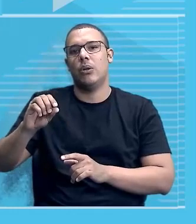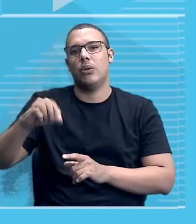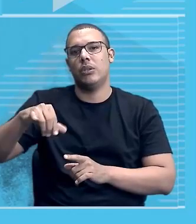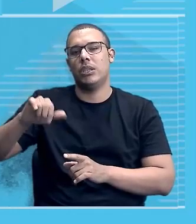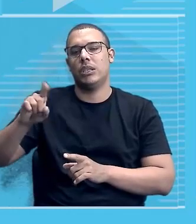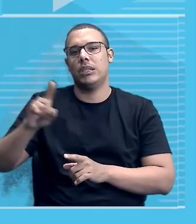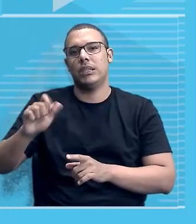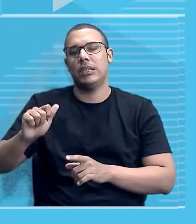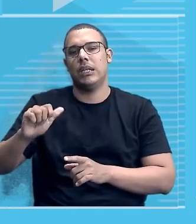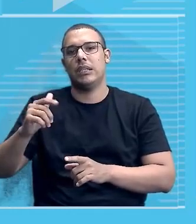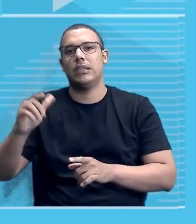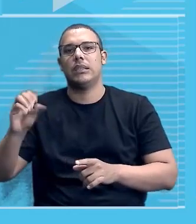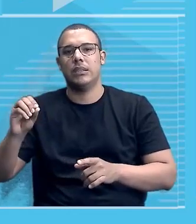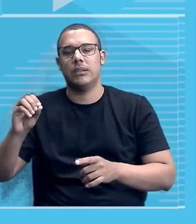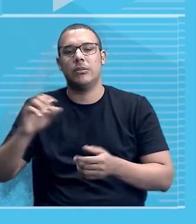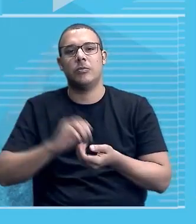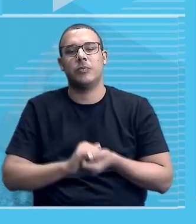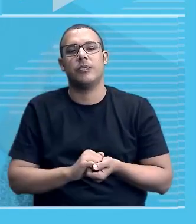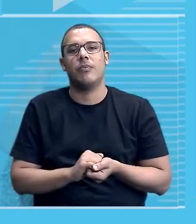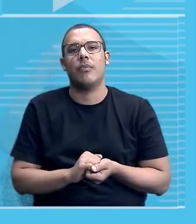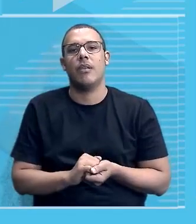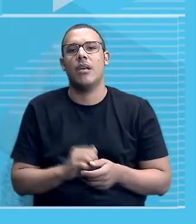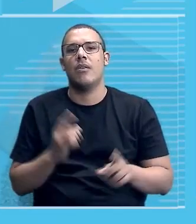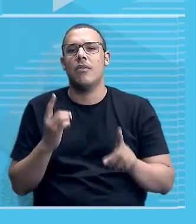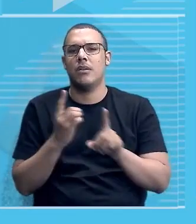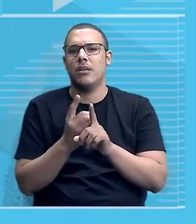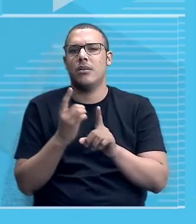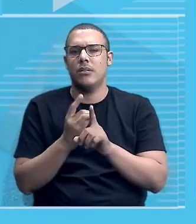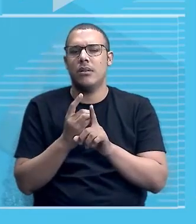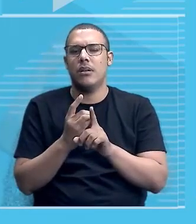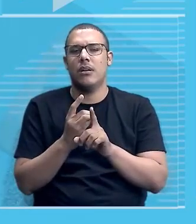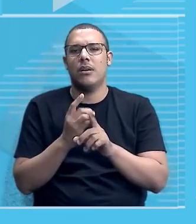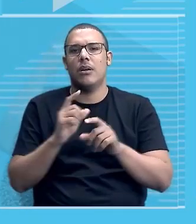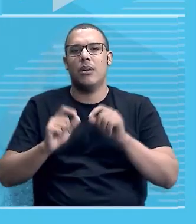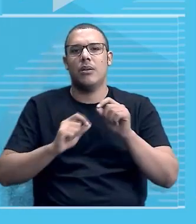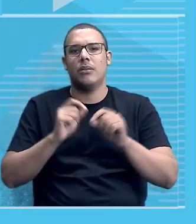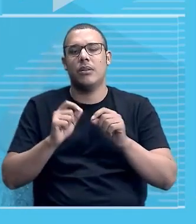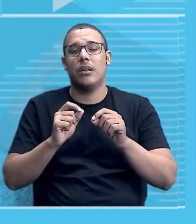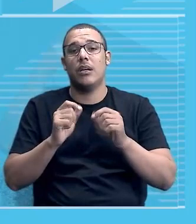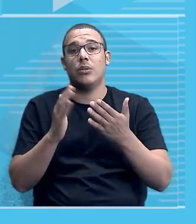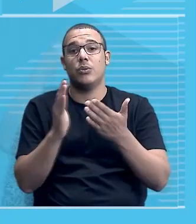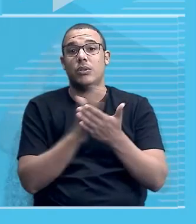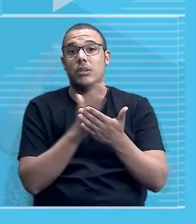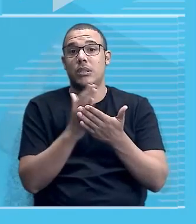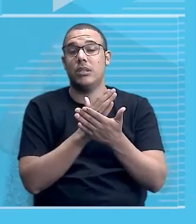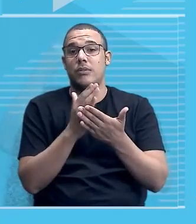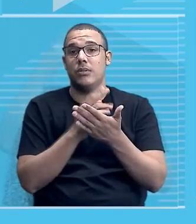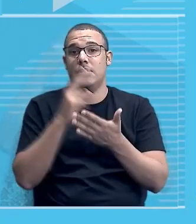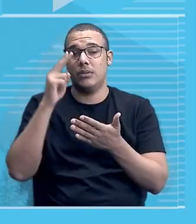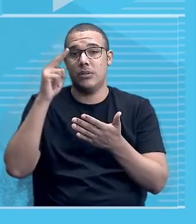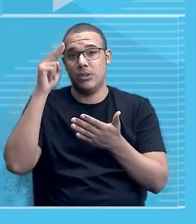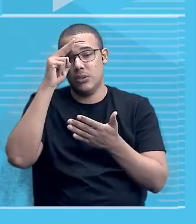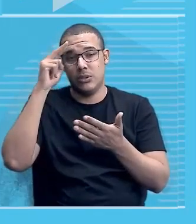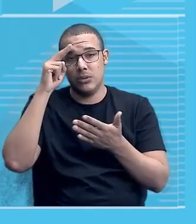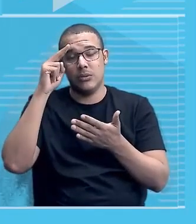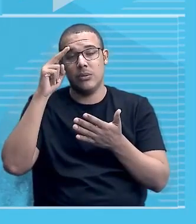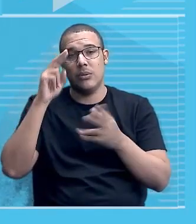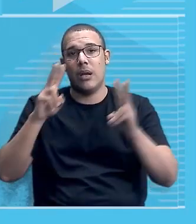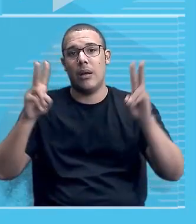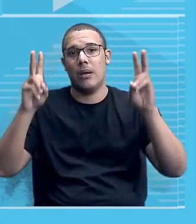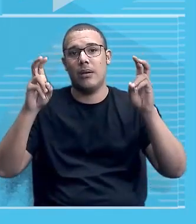vai encontrar, com certa facilidade, nos livros didáticos, o